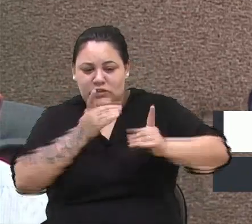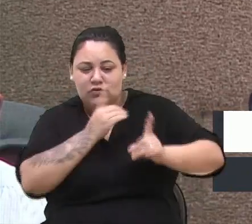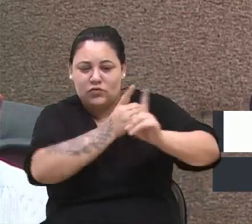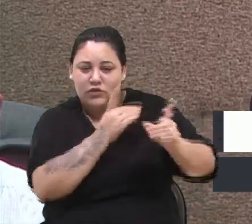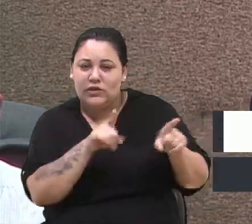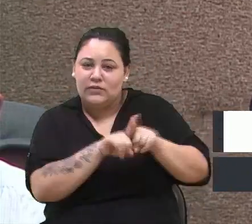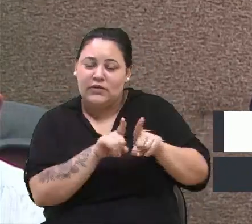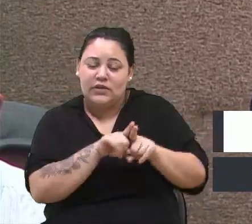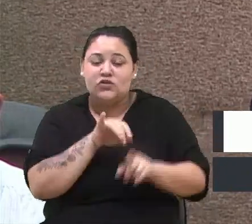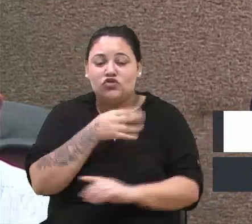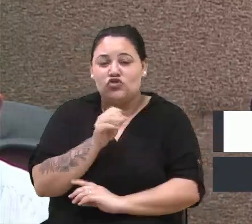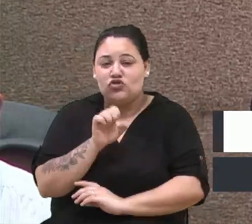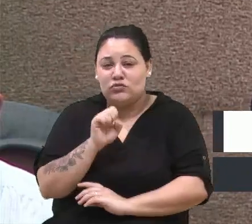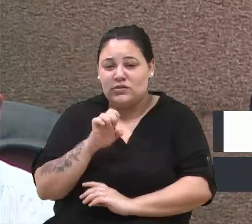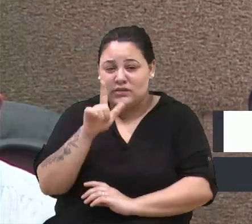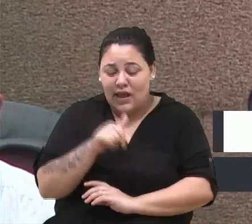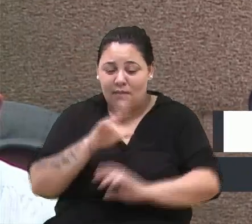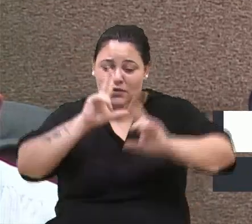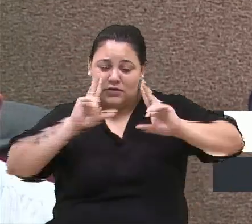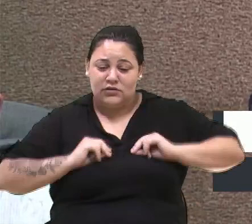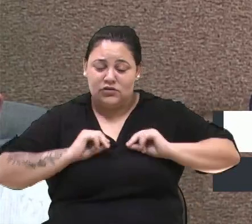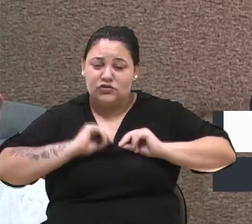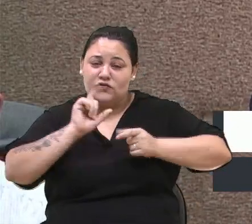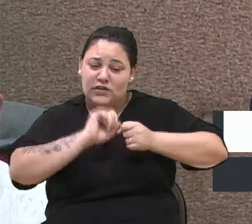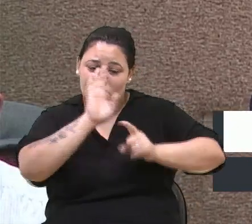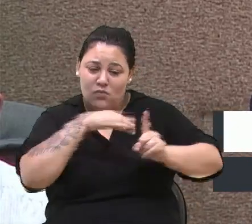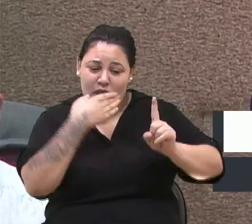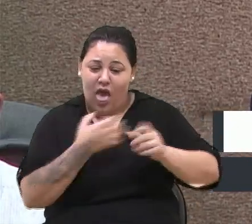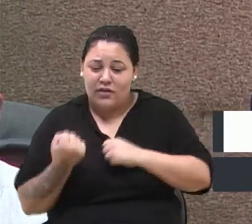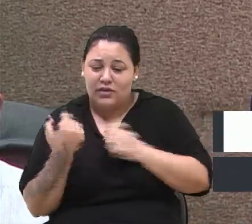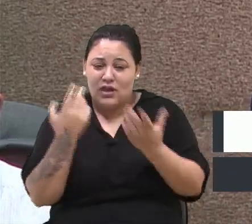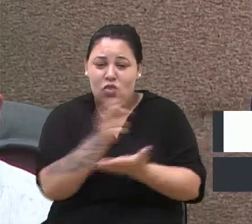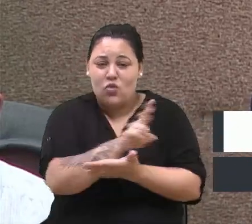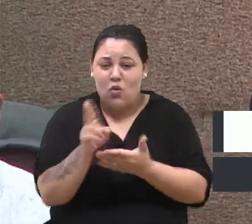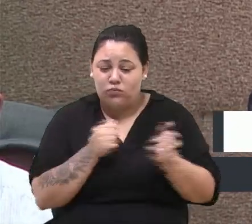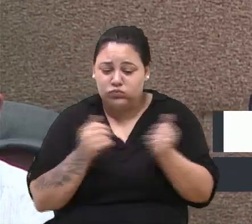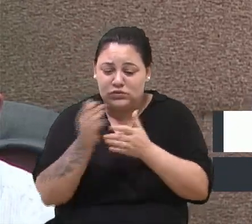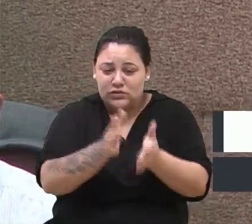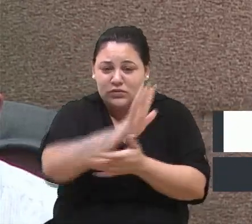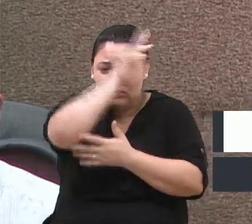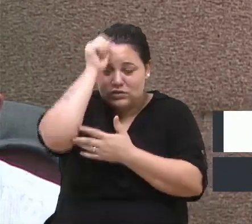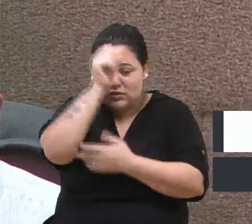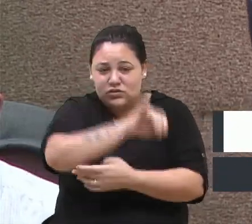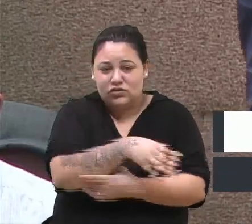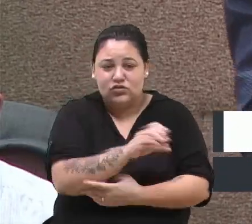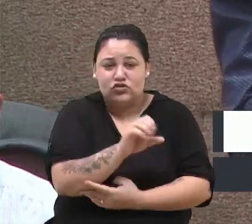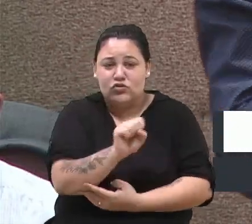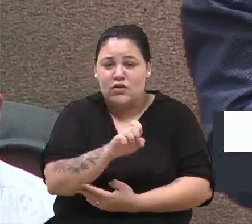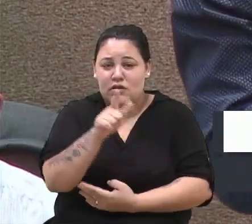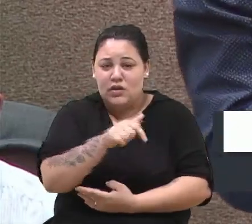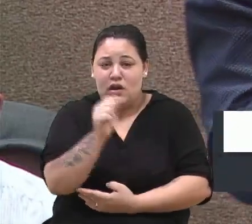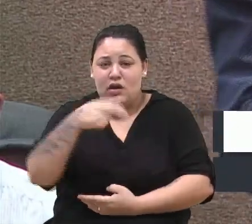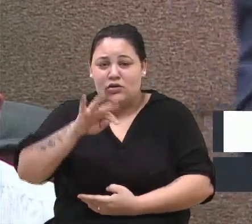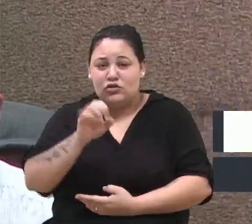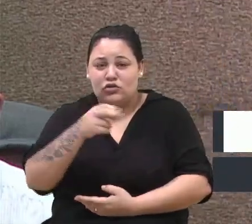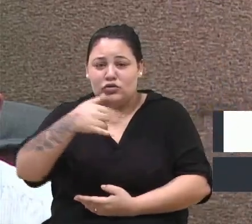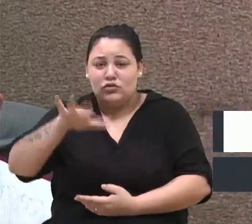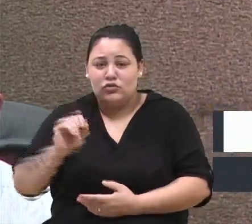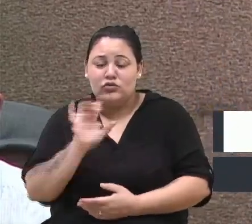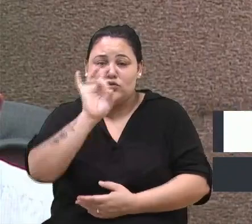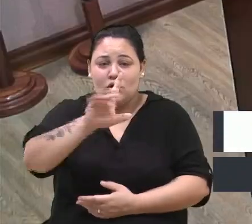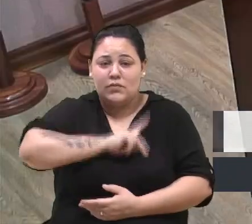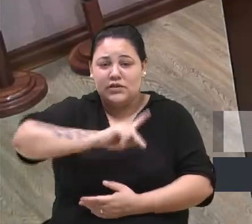merecedora de ser homenageado, dando ao seu nome a estrada municipal José Antônio Palante. Era isso, senhor presidente.